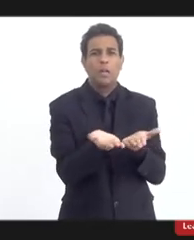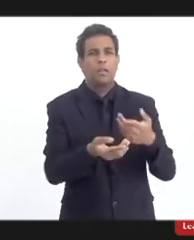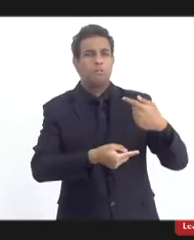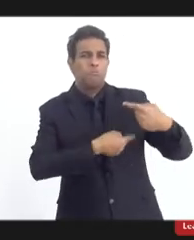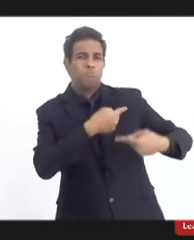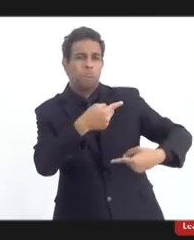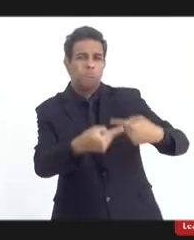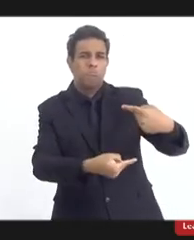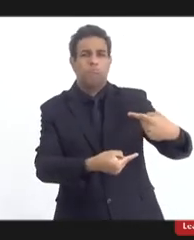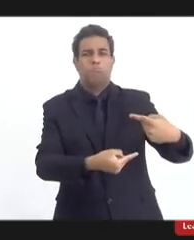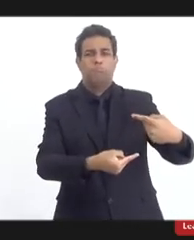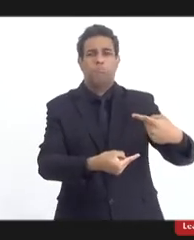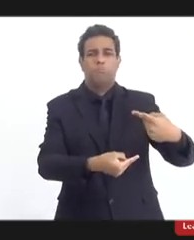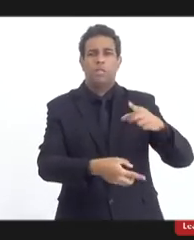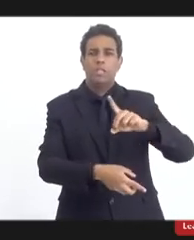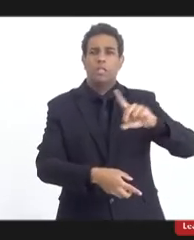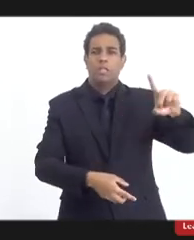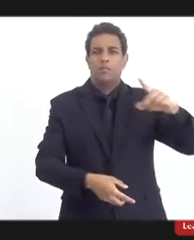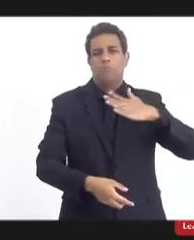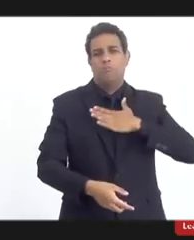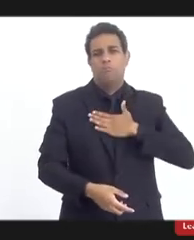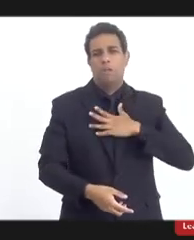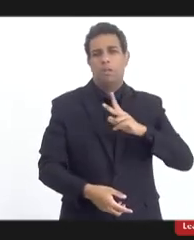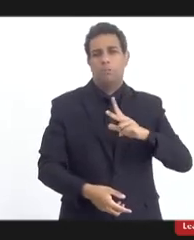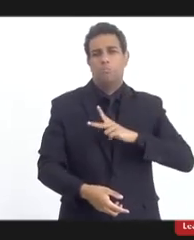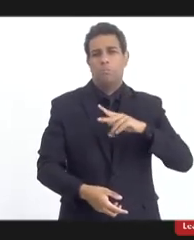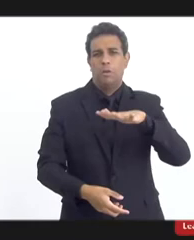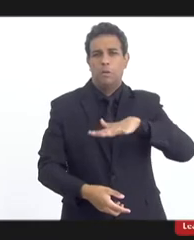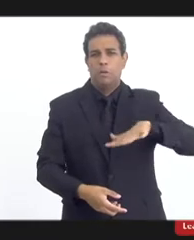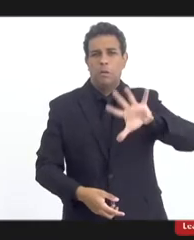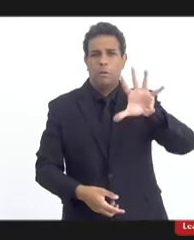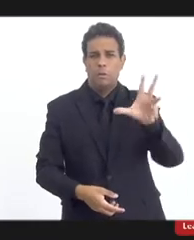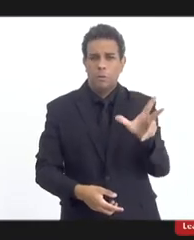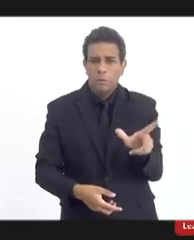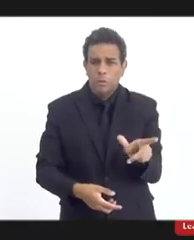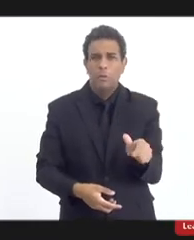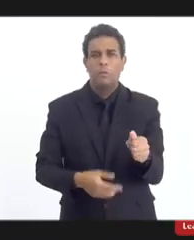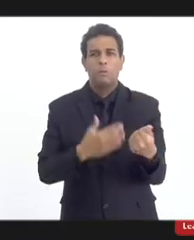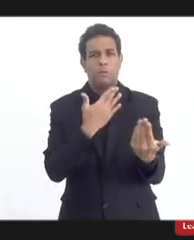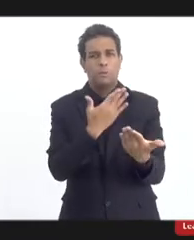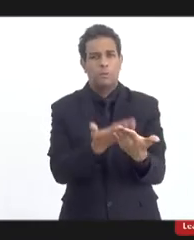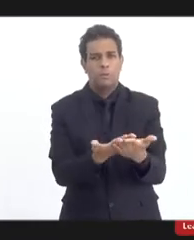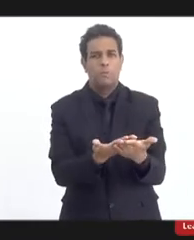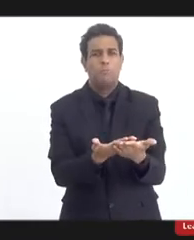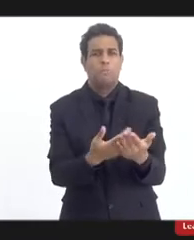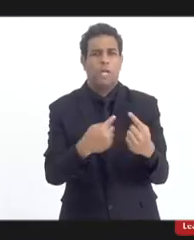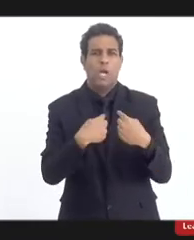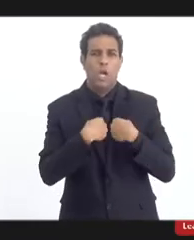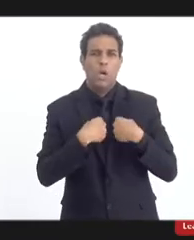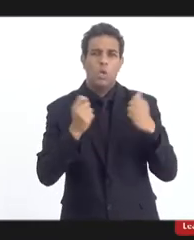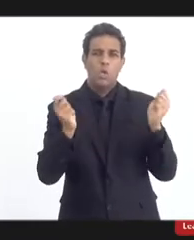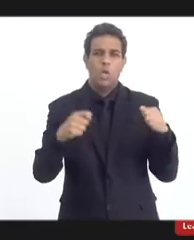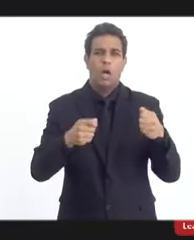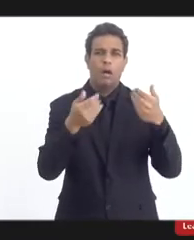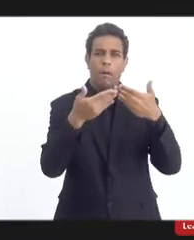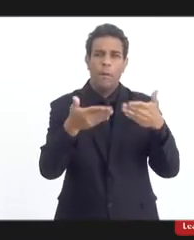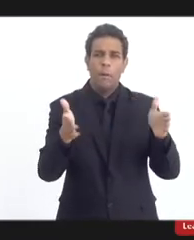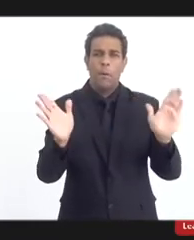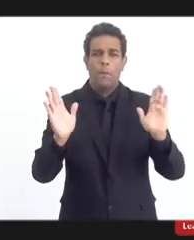crença, no meu caso, as religiões afro-brasileiras, como é público.